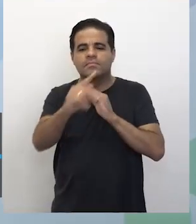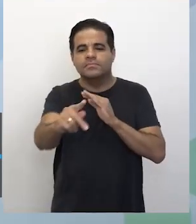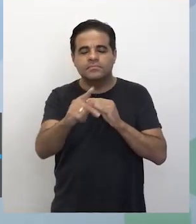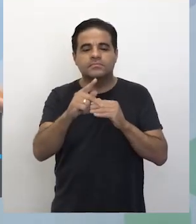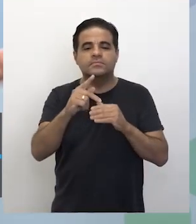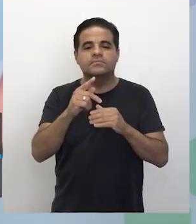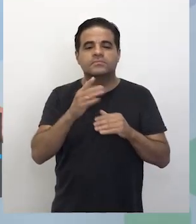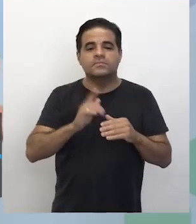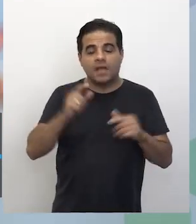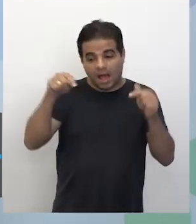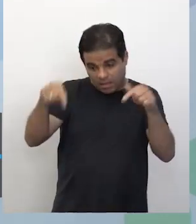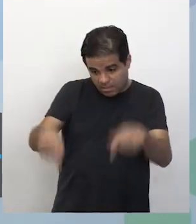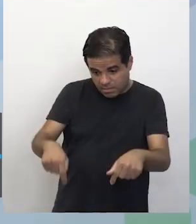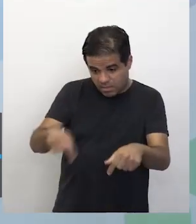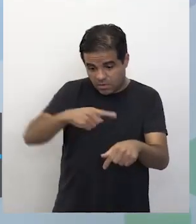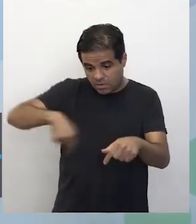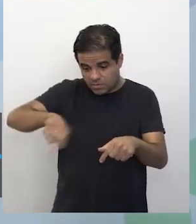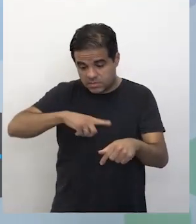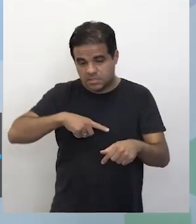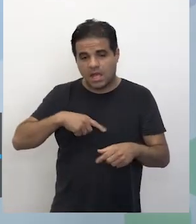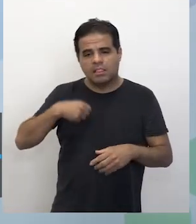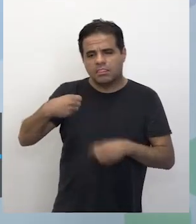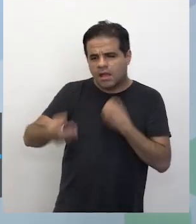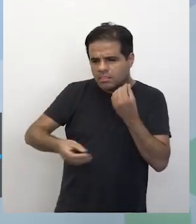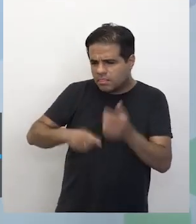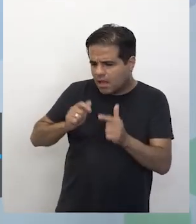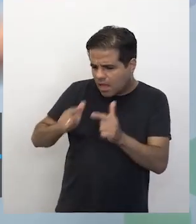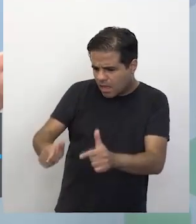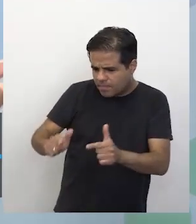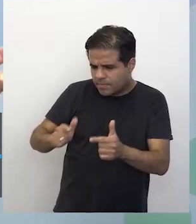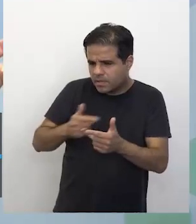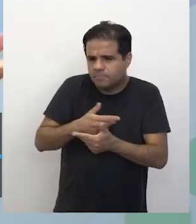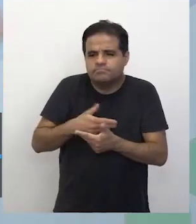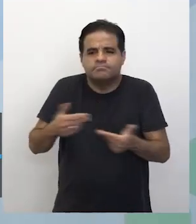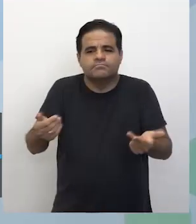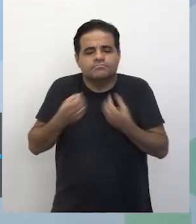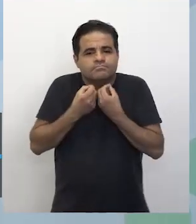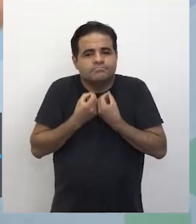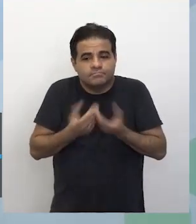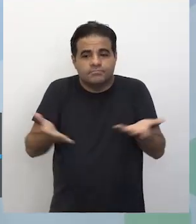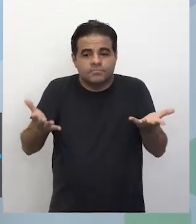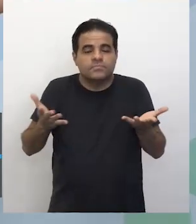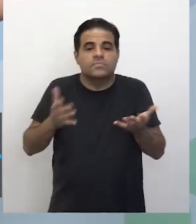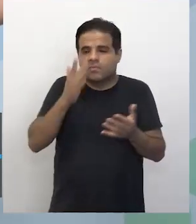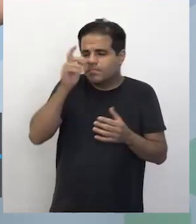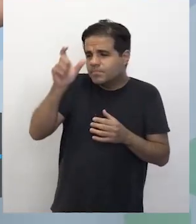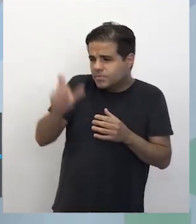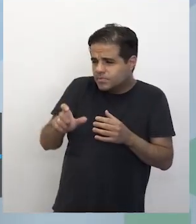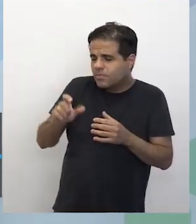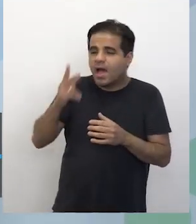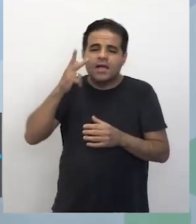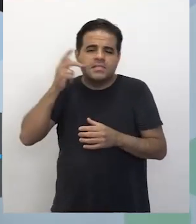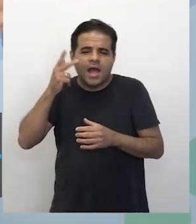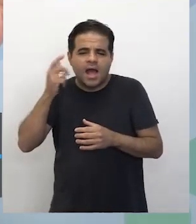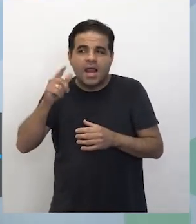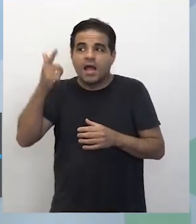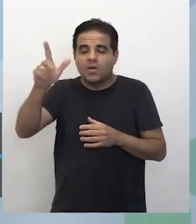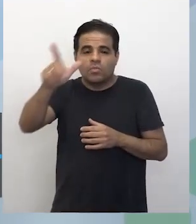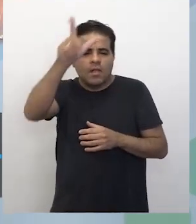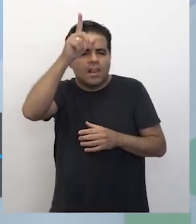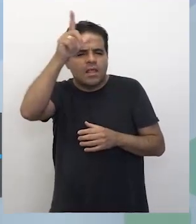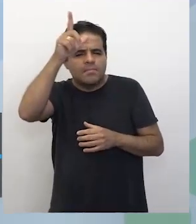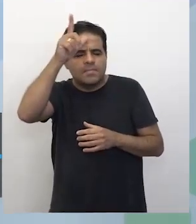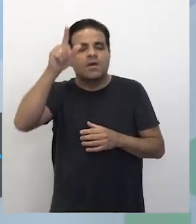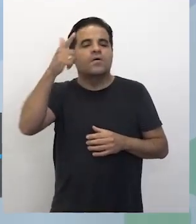exemplo que a gente tem é aqui, que a gente dá apelido para as pessoas normalmente de onde eles vêm. Então, fulano é o Ceará, aquele é o Alemão,